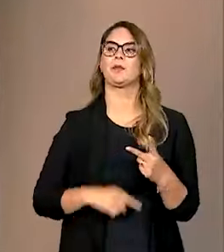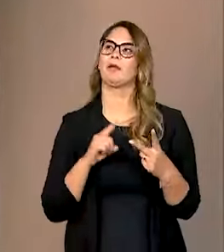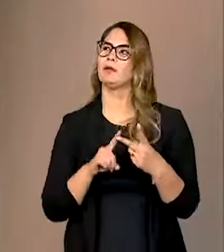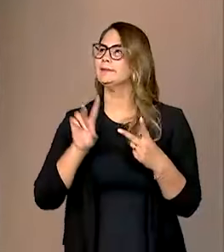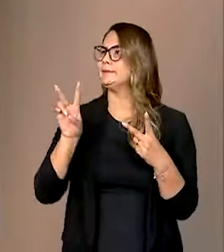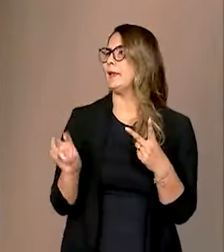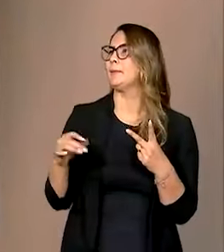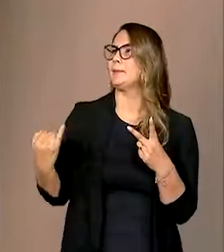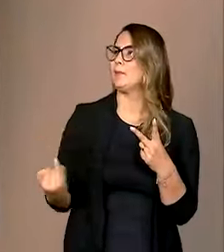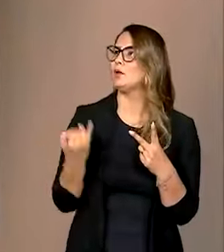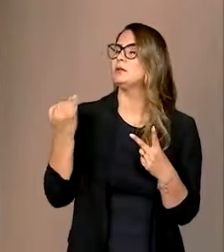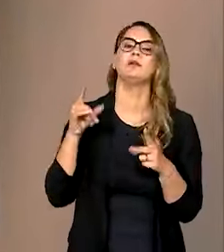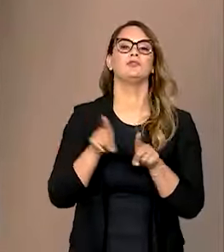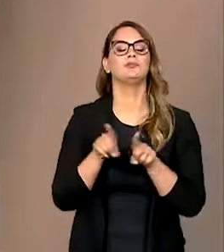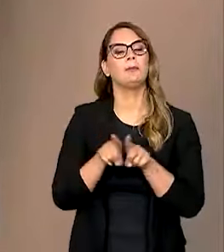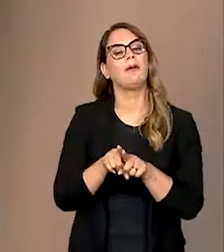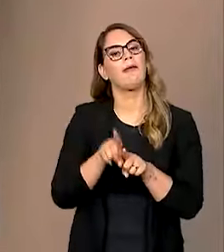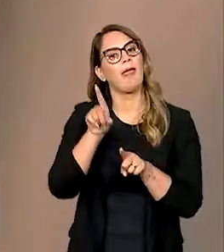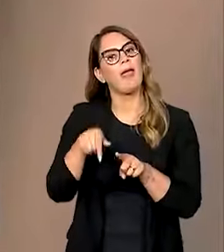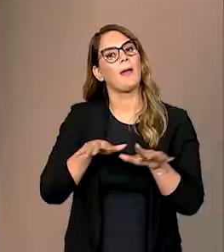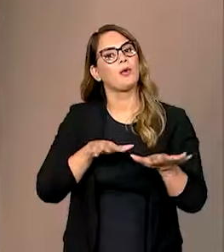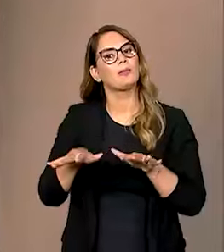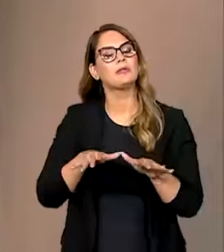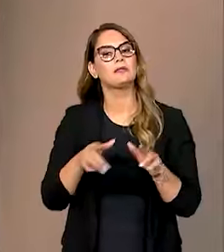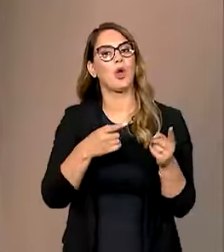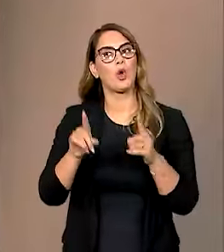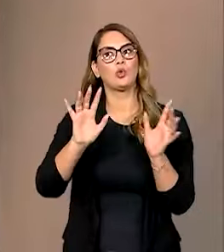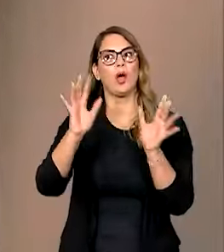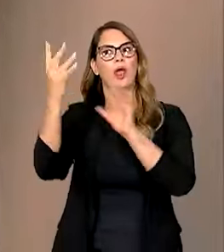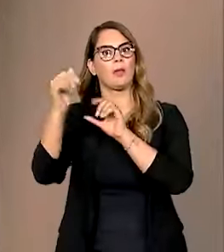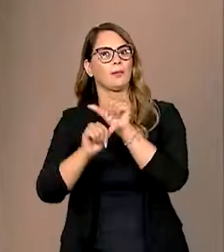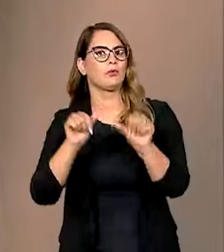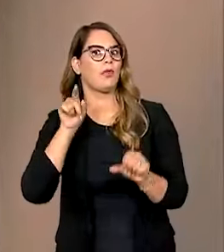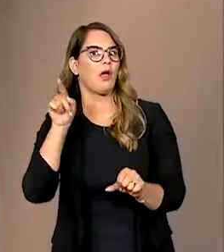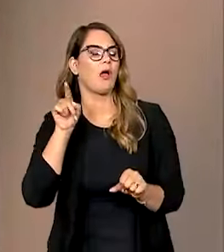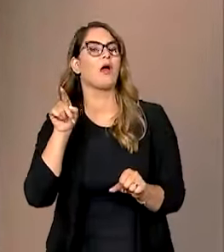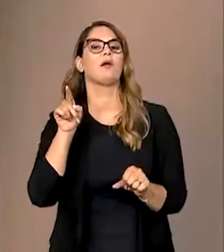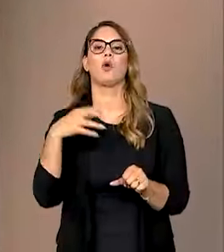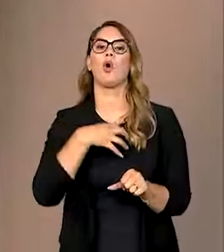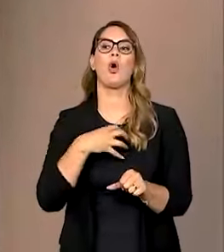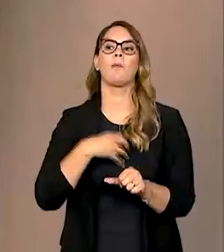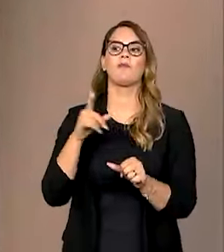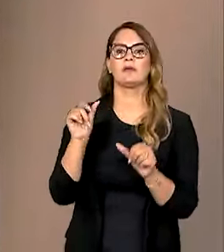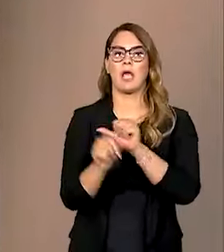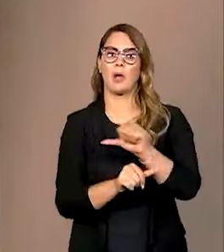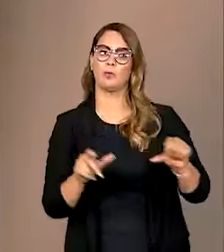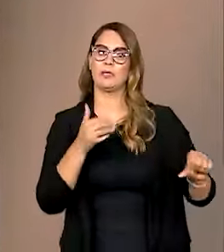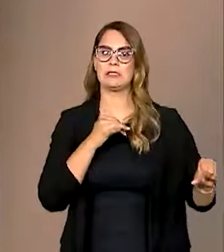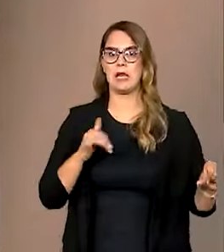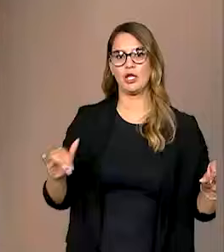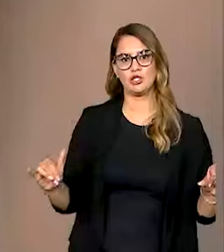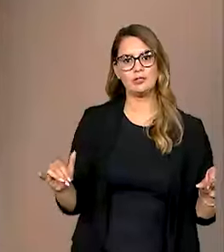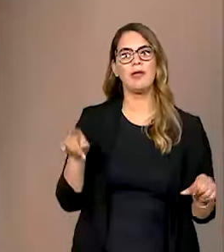muito importante para o presidente é a mobilização contra a mudança do clima. E também meios de fazer a transição energética.